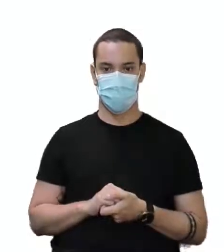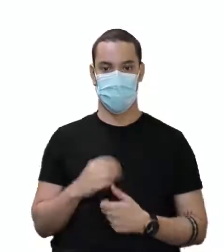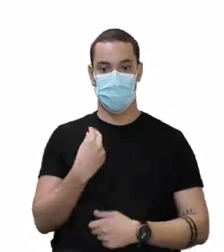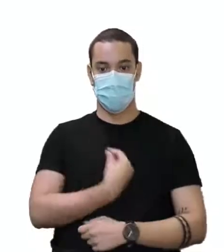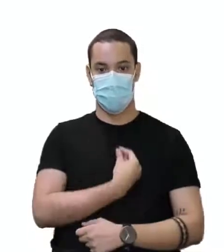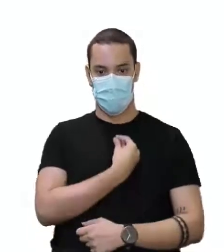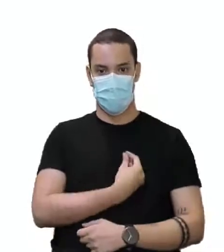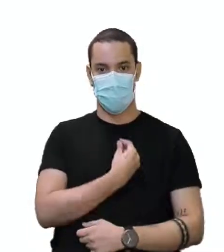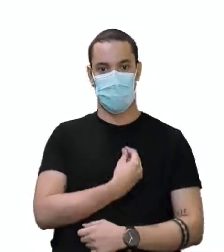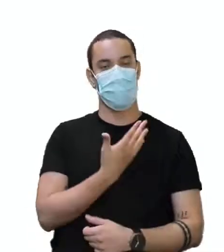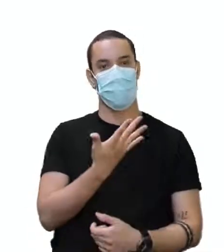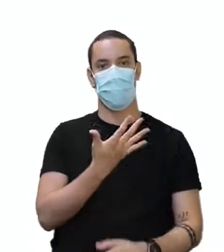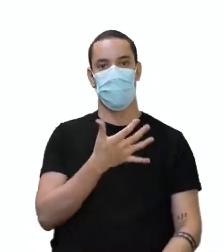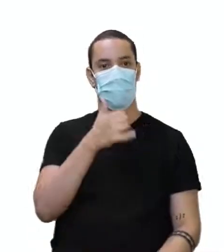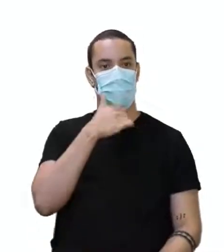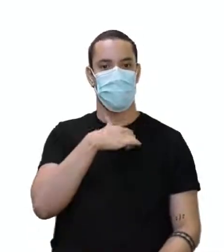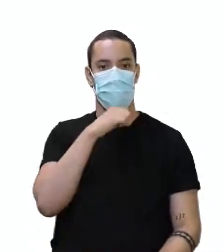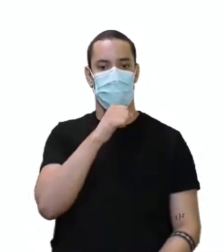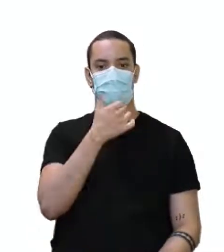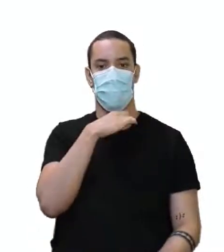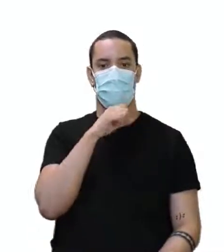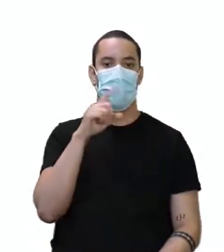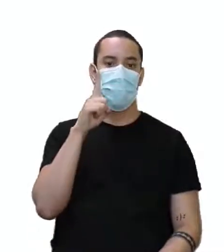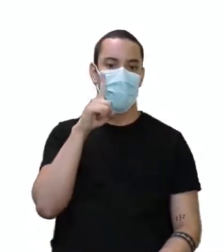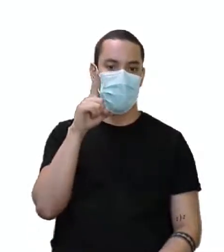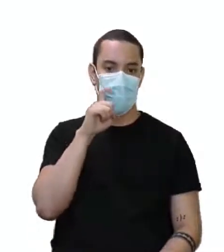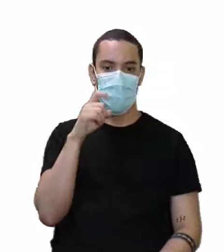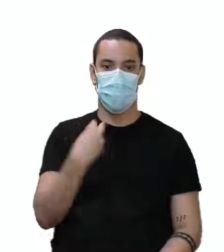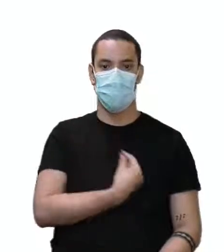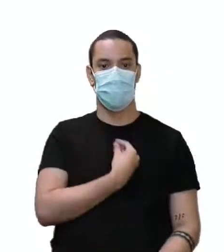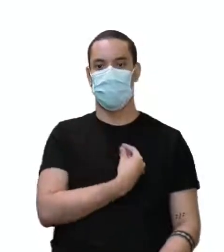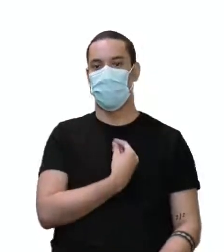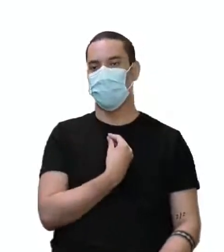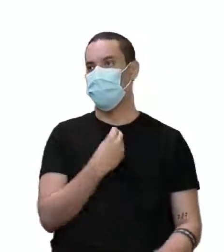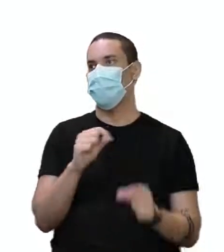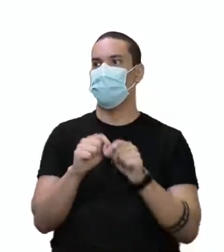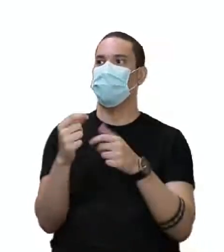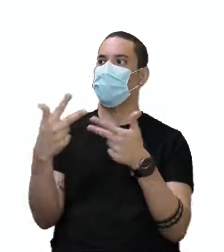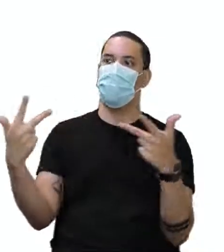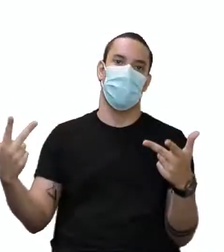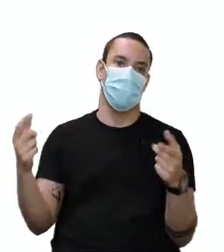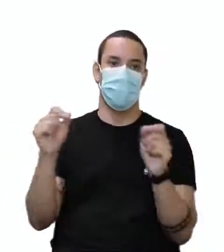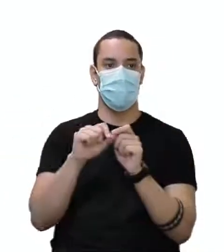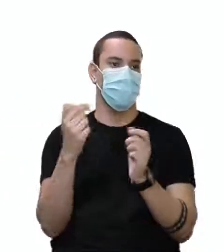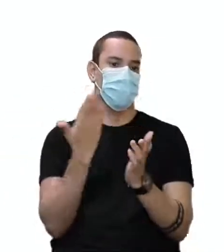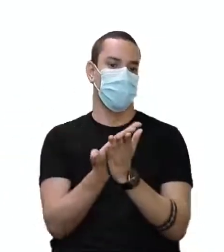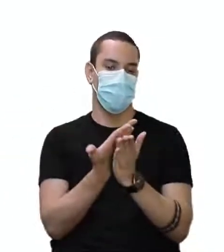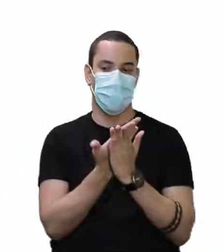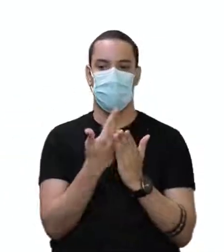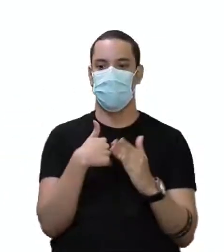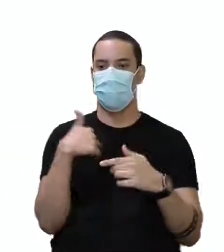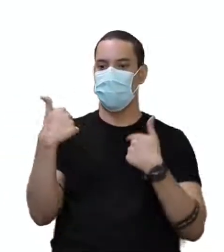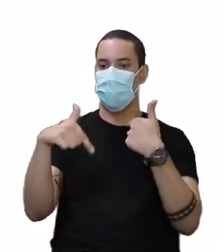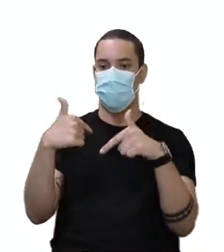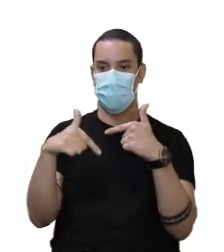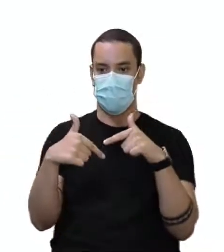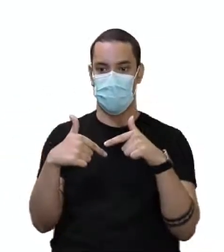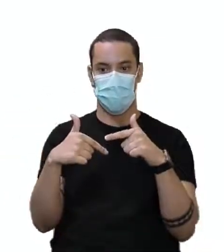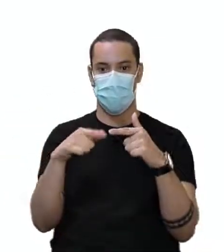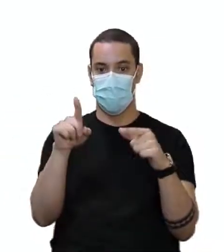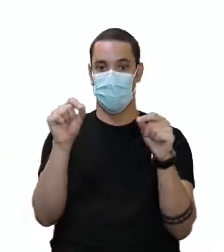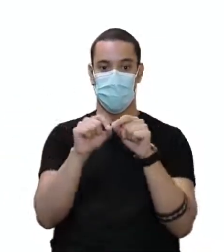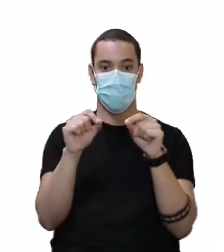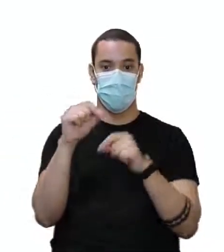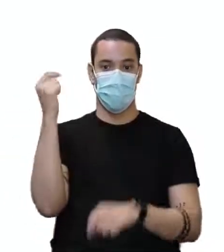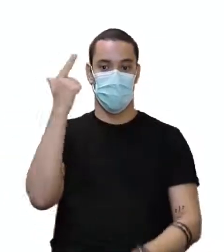com meus pais fazendo alguma coisa. was studying. Eu estava estudando. I was working. estava trabalhando. Enfim, você